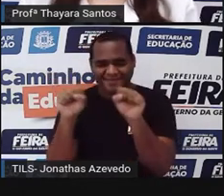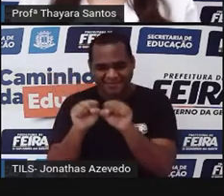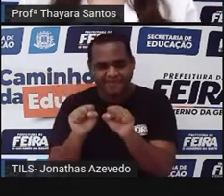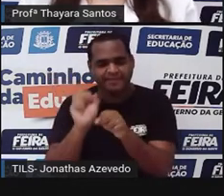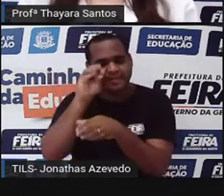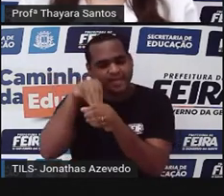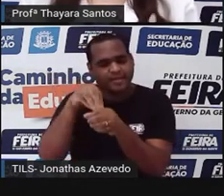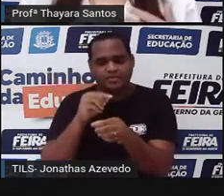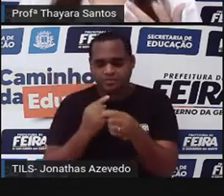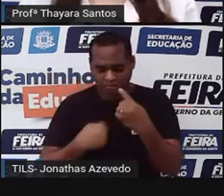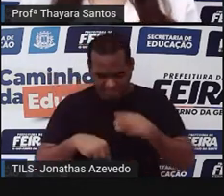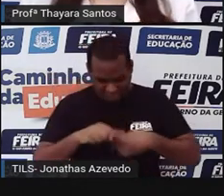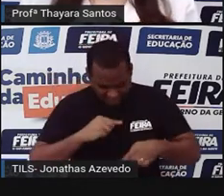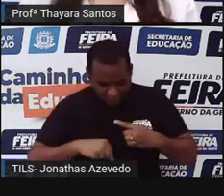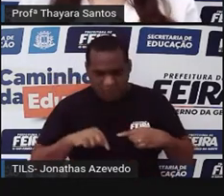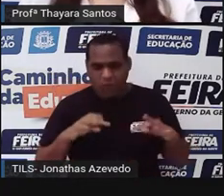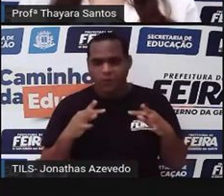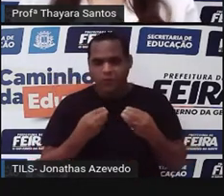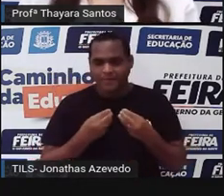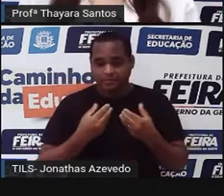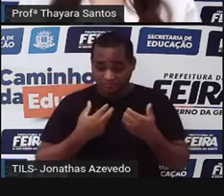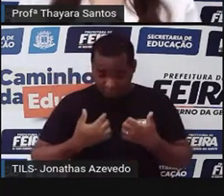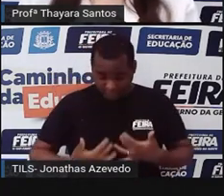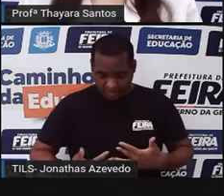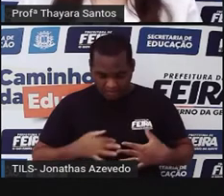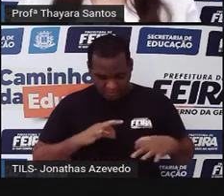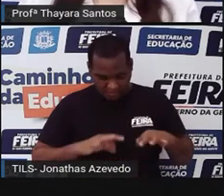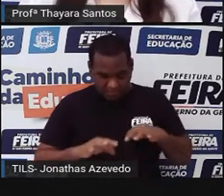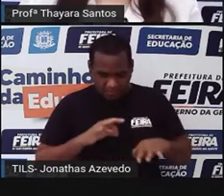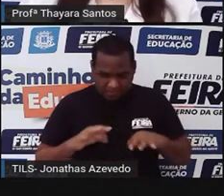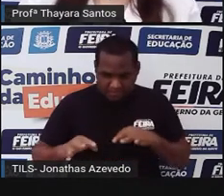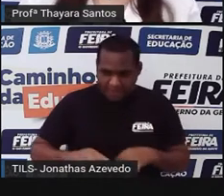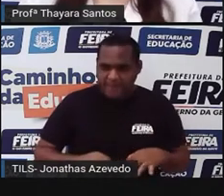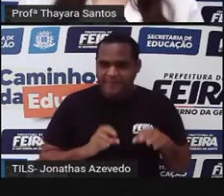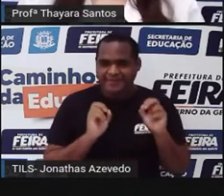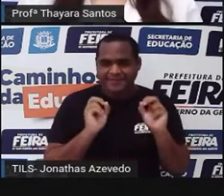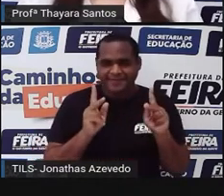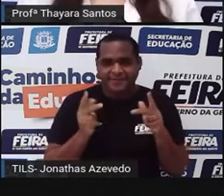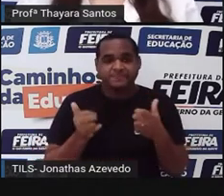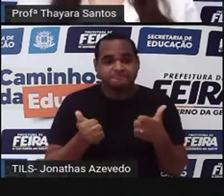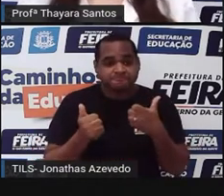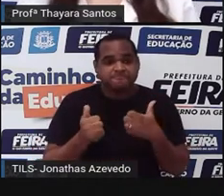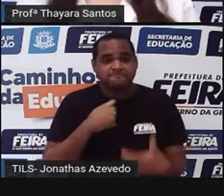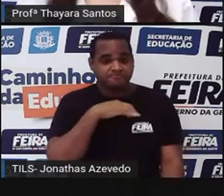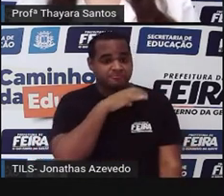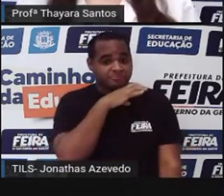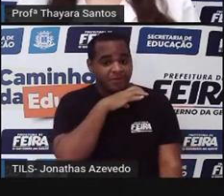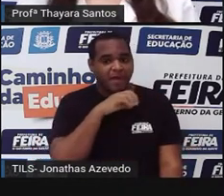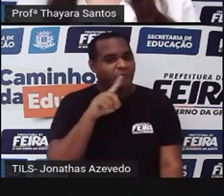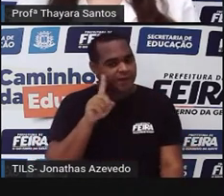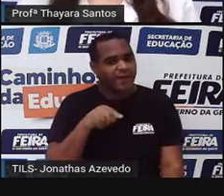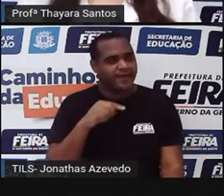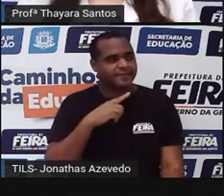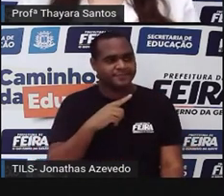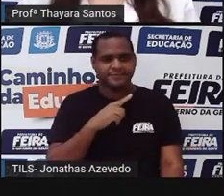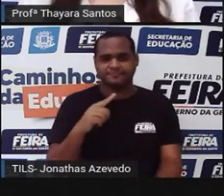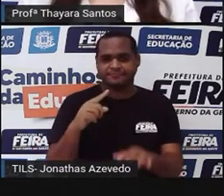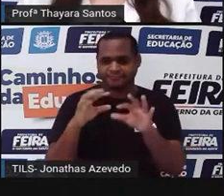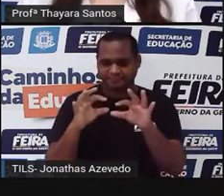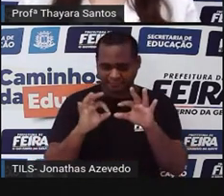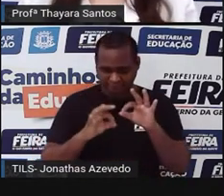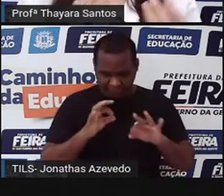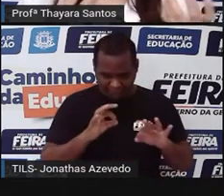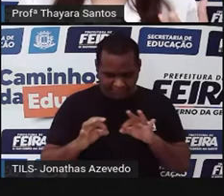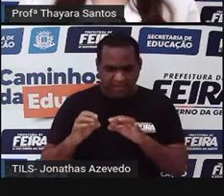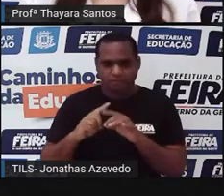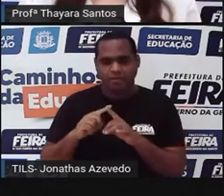completo. O que quer dizer isso? Na aula anterior, a gente já falou sobre isso. Os animais que apresentam um sistema digestório completo, quer dizer que eles